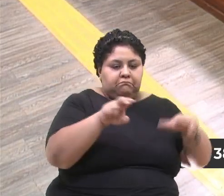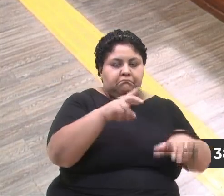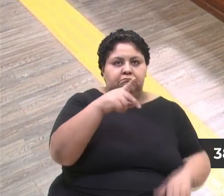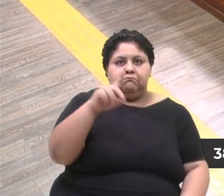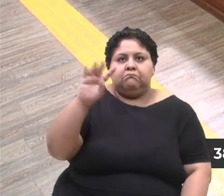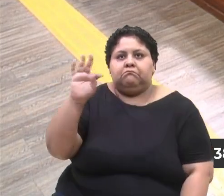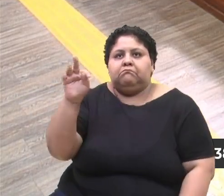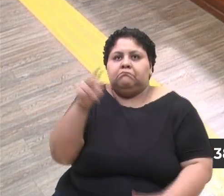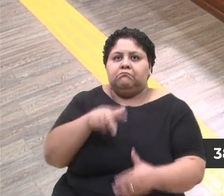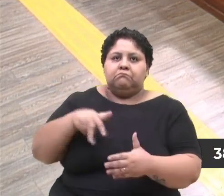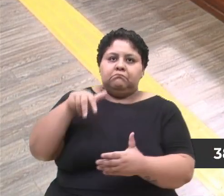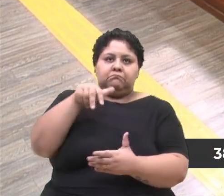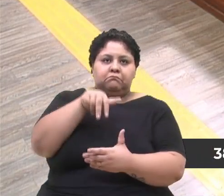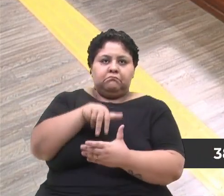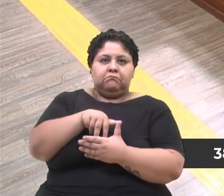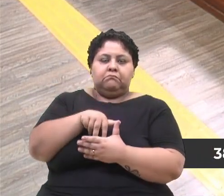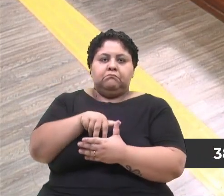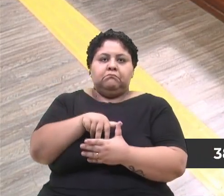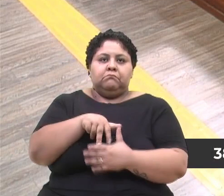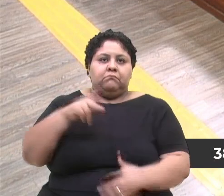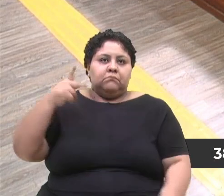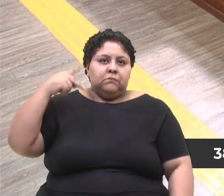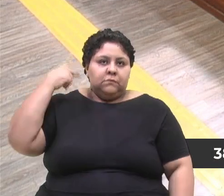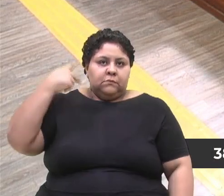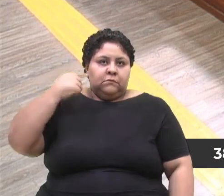a tribuna, a vereadora Rose Frigieri.